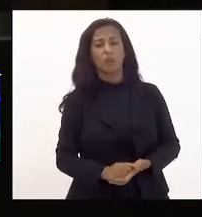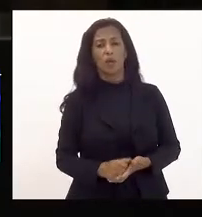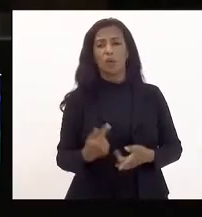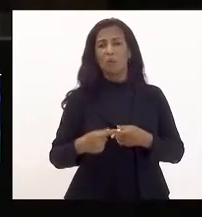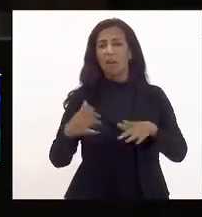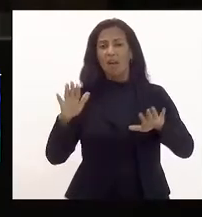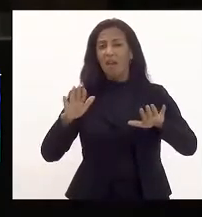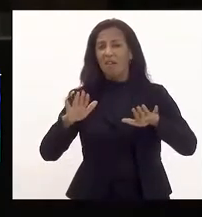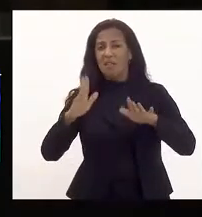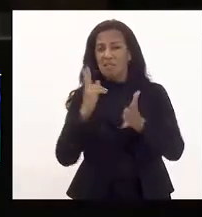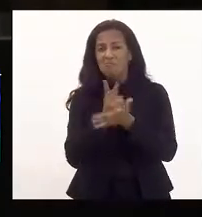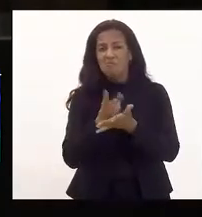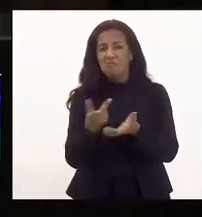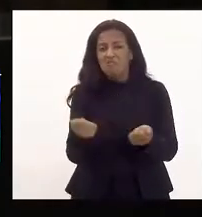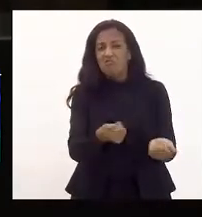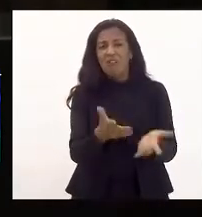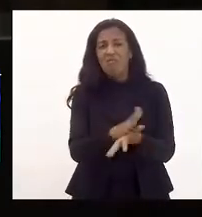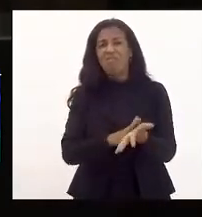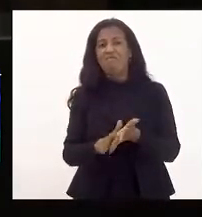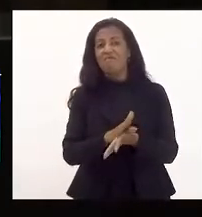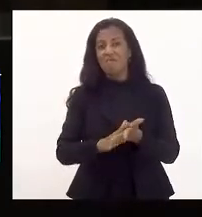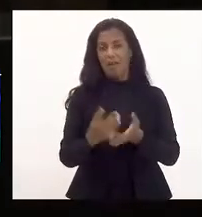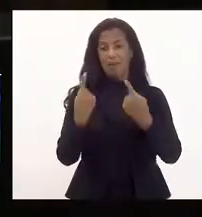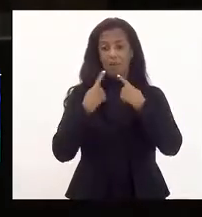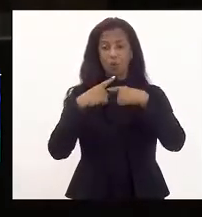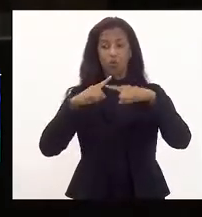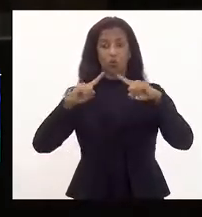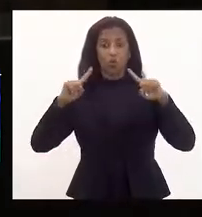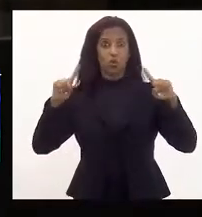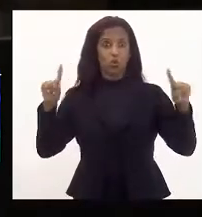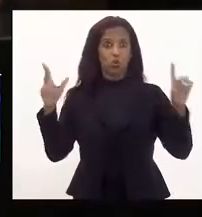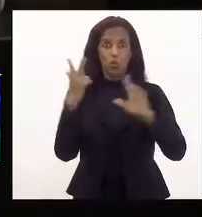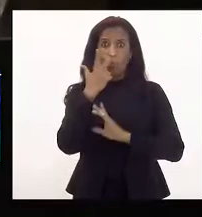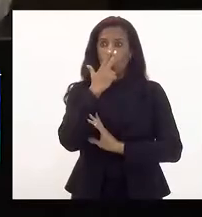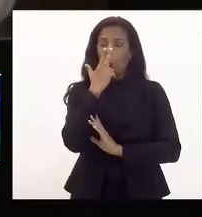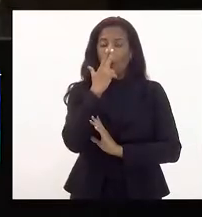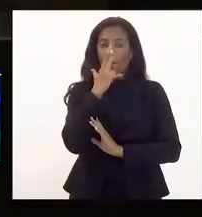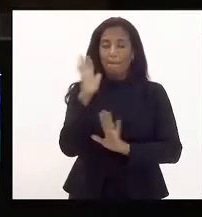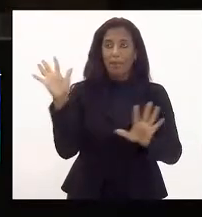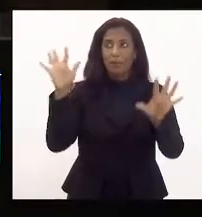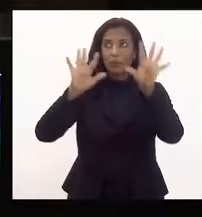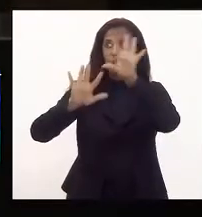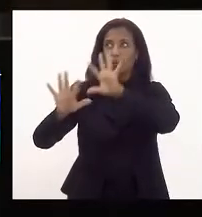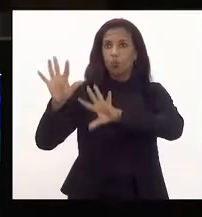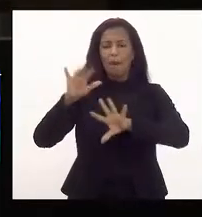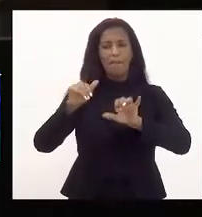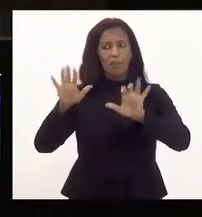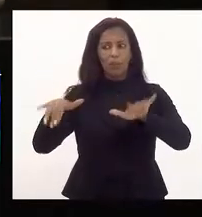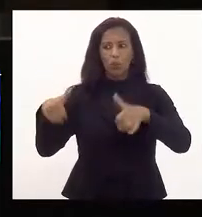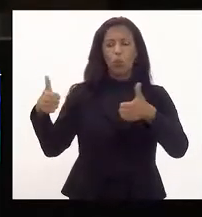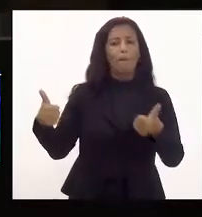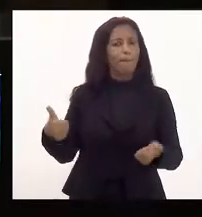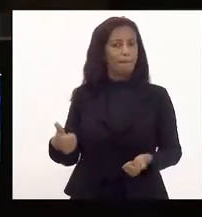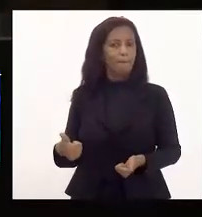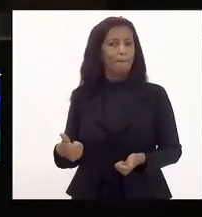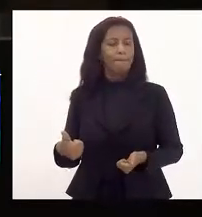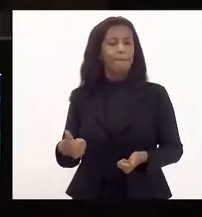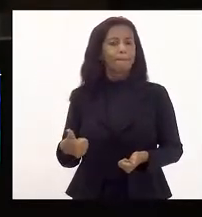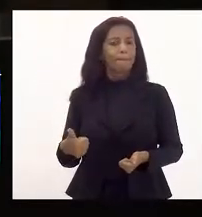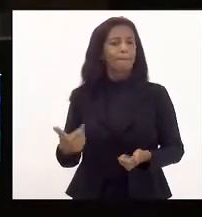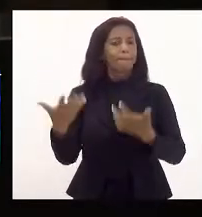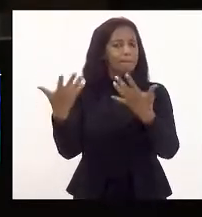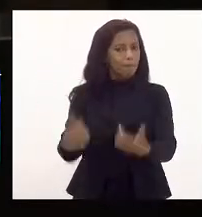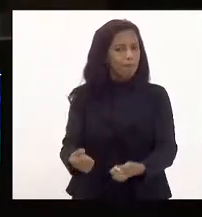muitas vezes não chega a nada, mas os discursos que fazem aqui parece que é uma cortina de fumaça. Parece que está tudo bem. Vamos discutir, não.